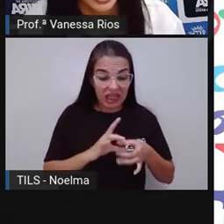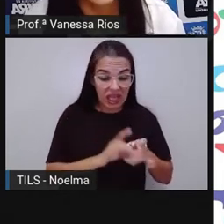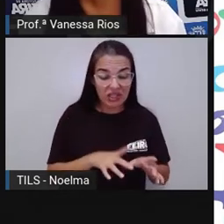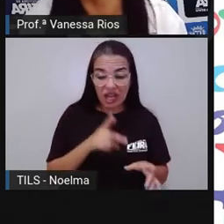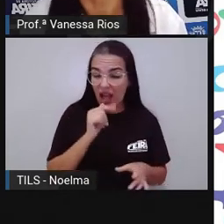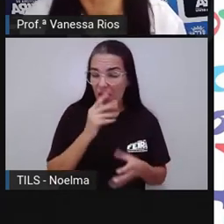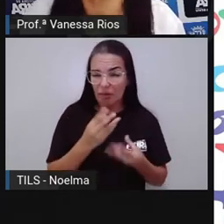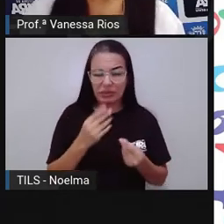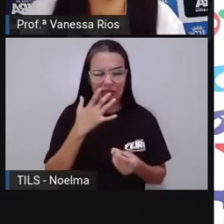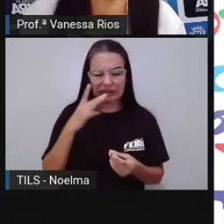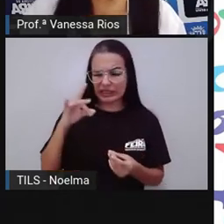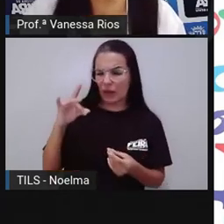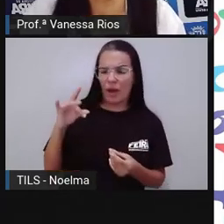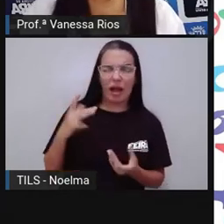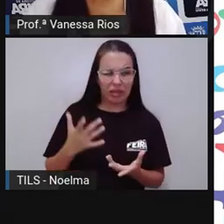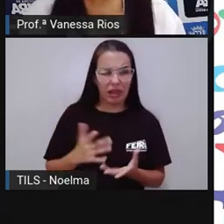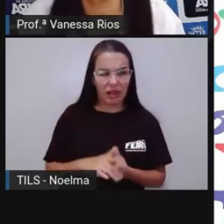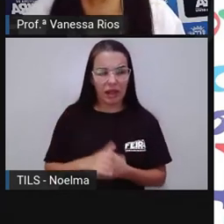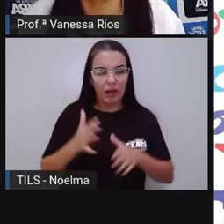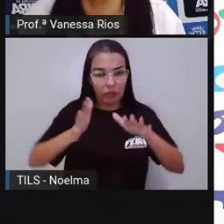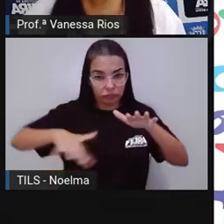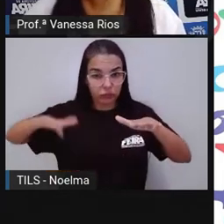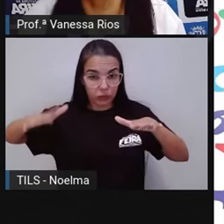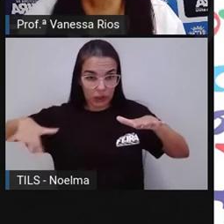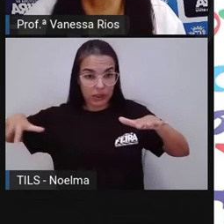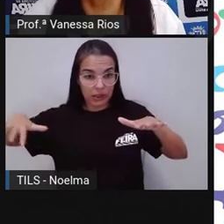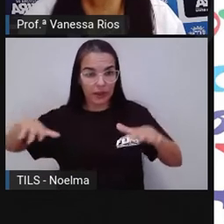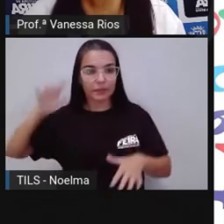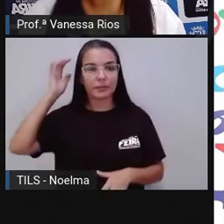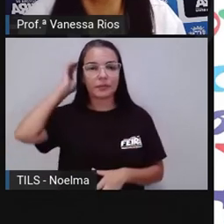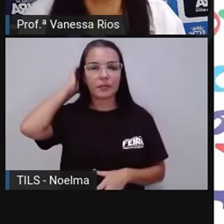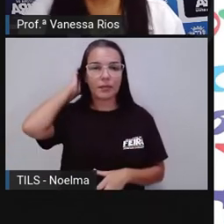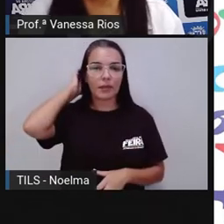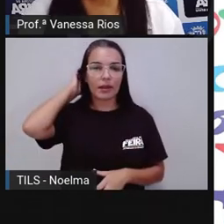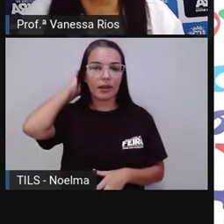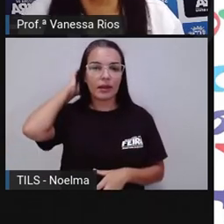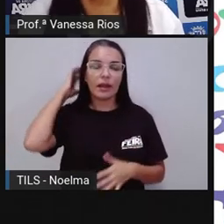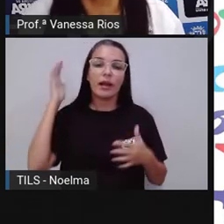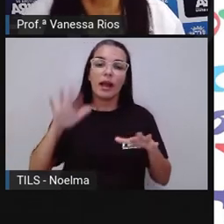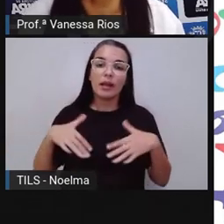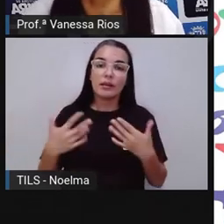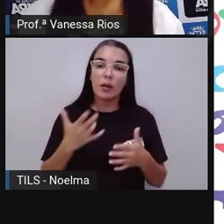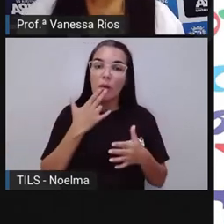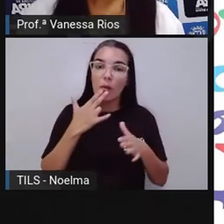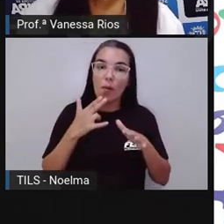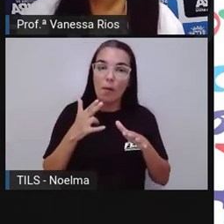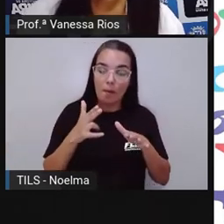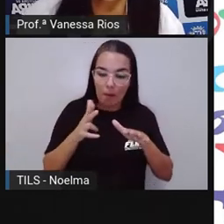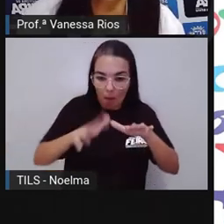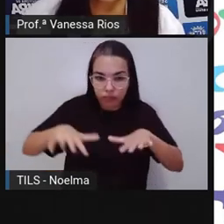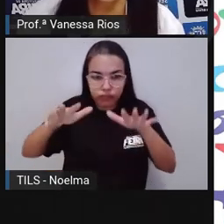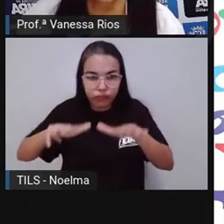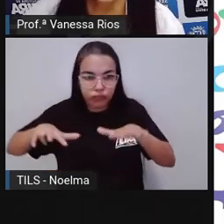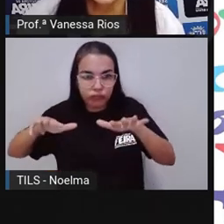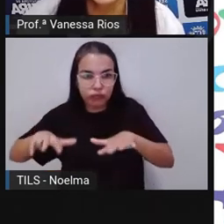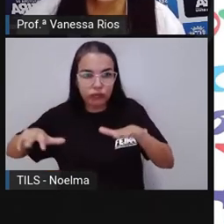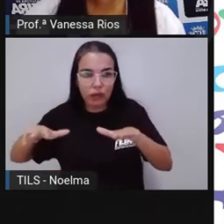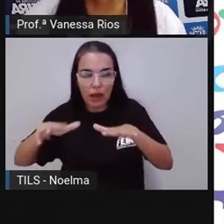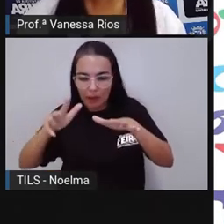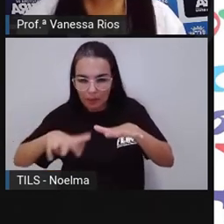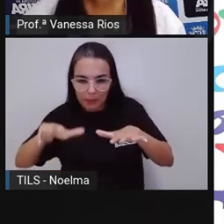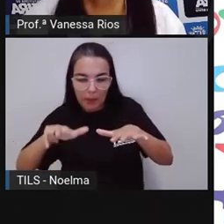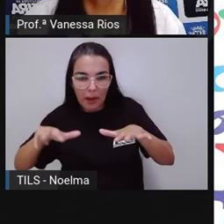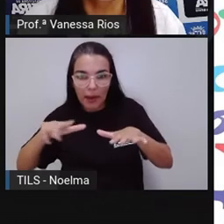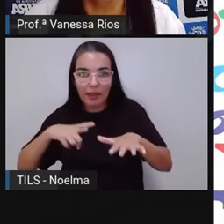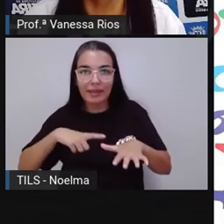salgada quando a gente fala das águas dos oceanos. E no mar morto, o mar morto possui aí